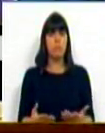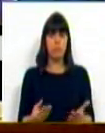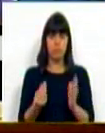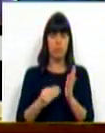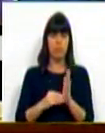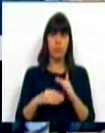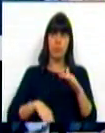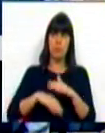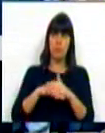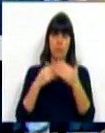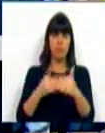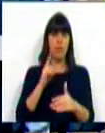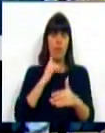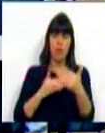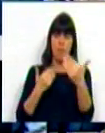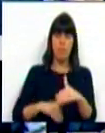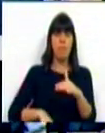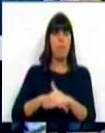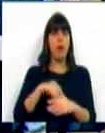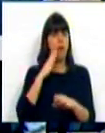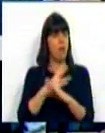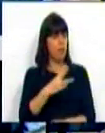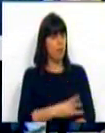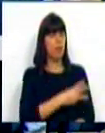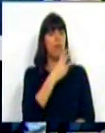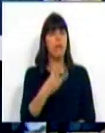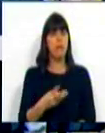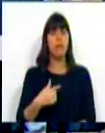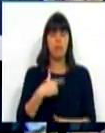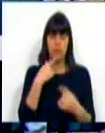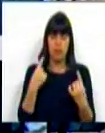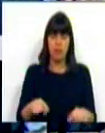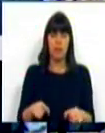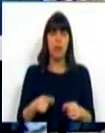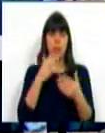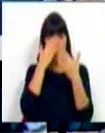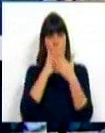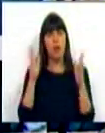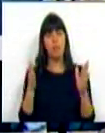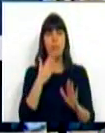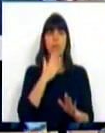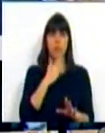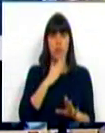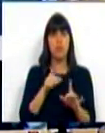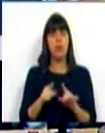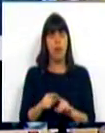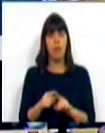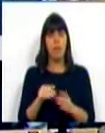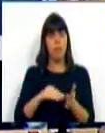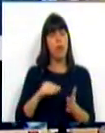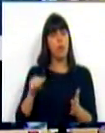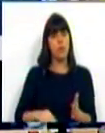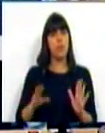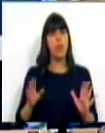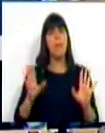como teto o valor máximo dos últimos três anos, temos, certamente, uma abertura considerável para a contratação.